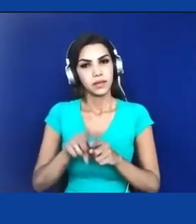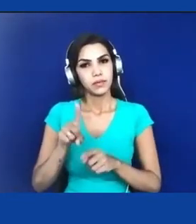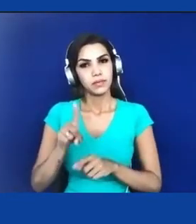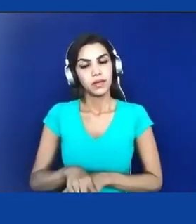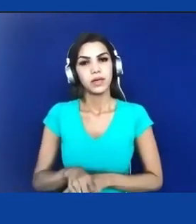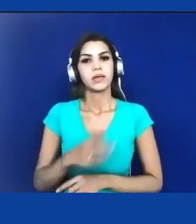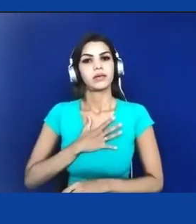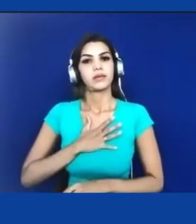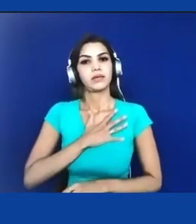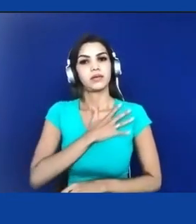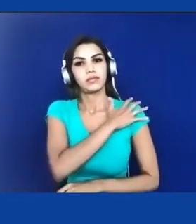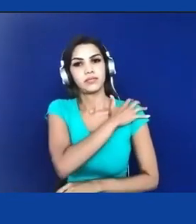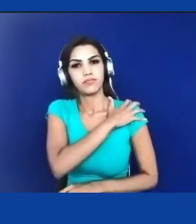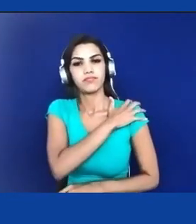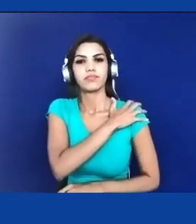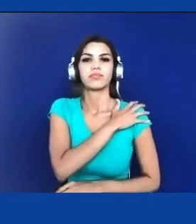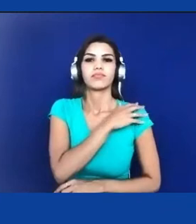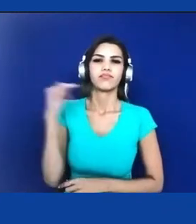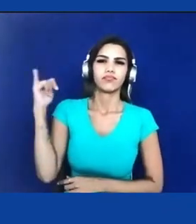entre os expoentes